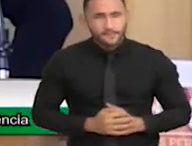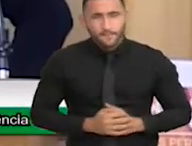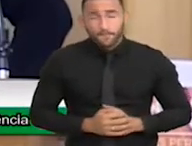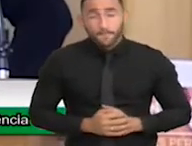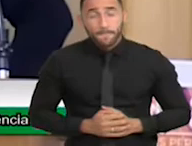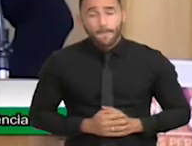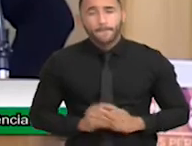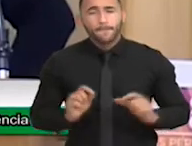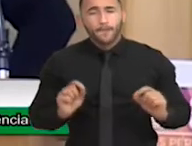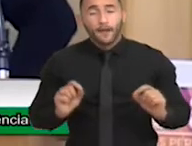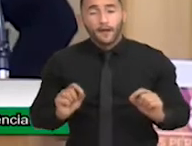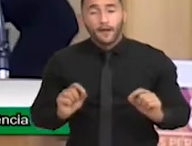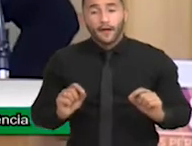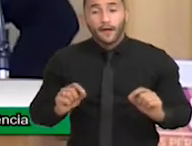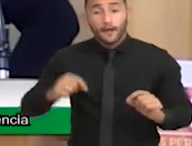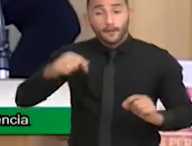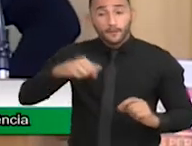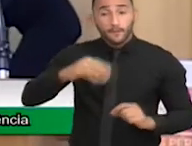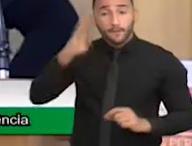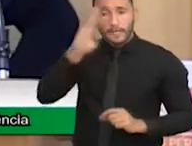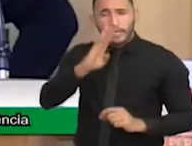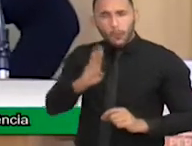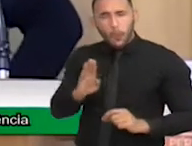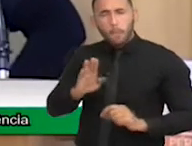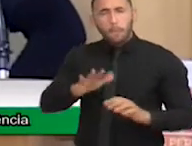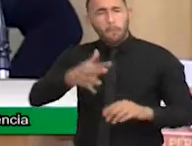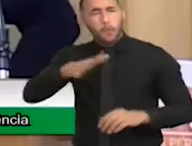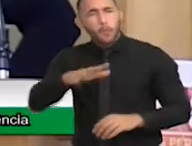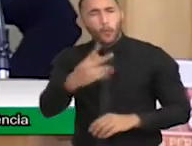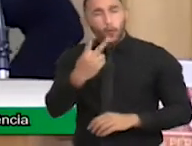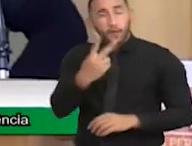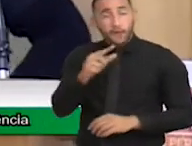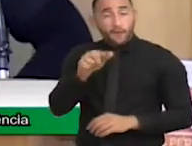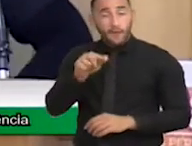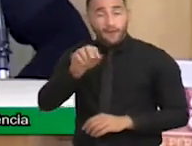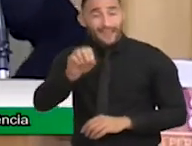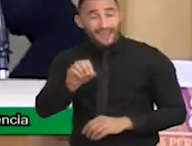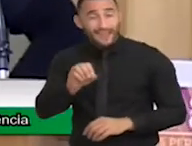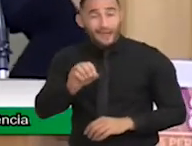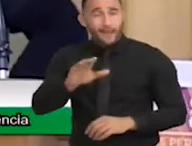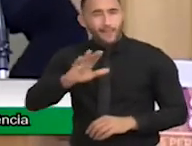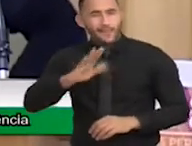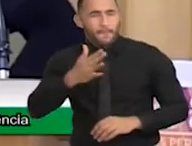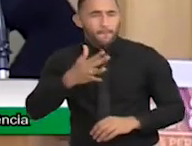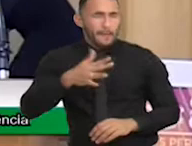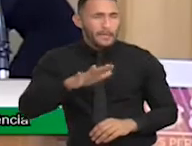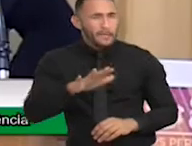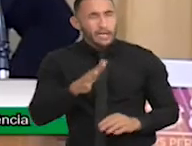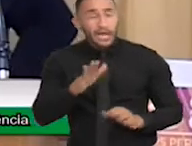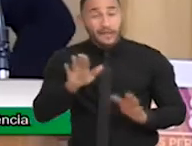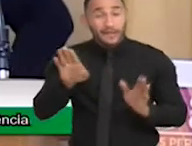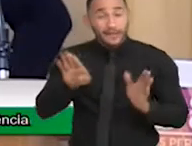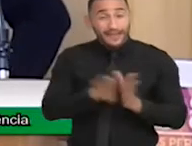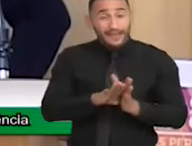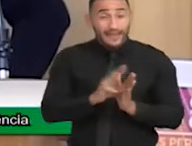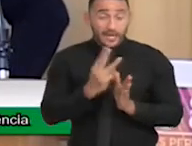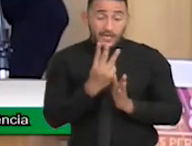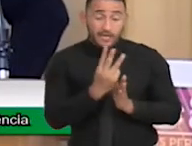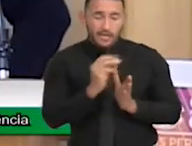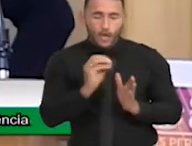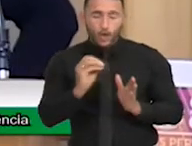Isso chega na nossa nação a 270, depende da referência, 270, 300 mil pessoas